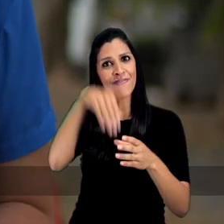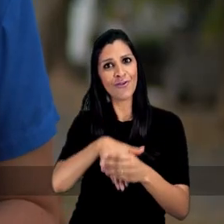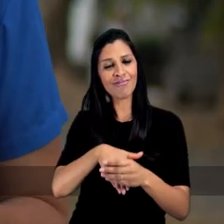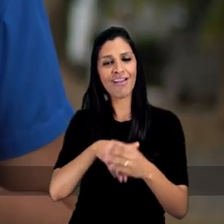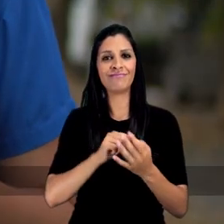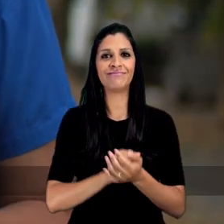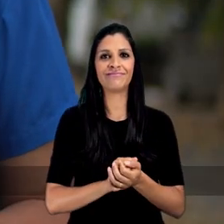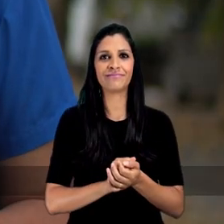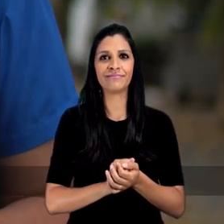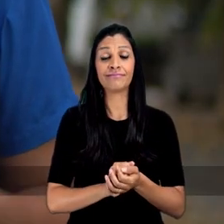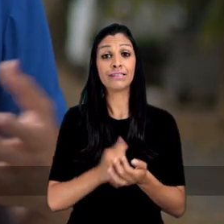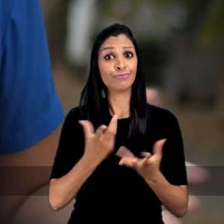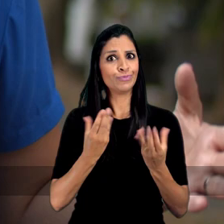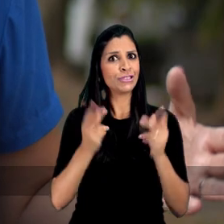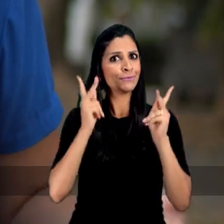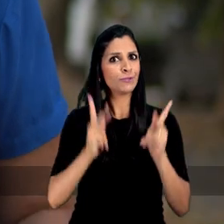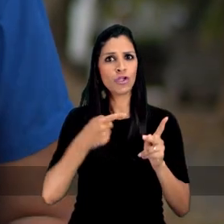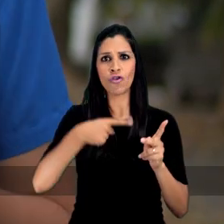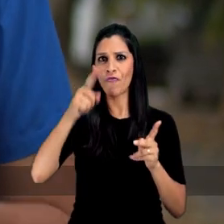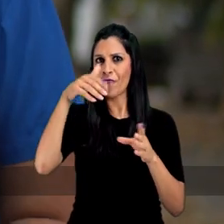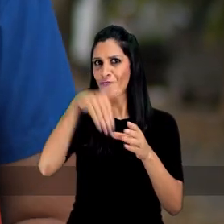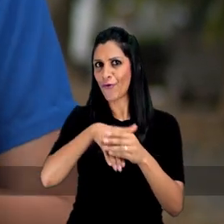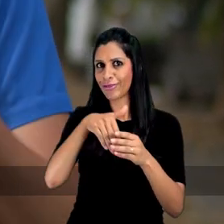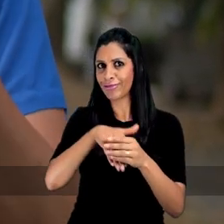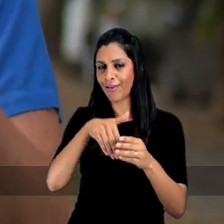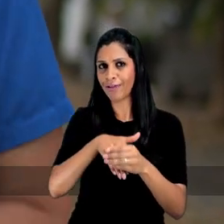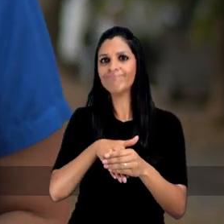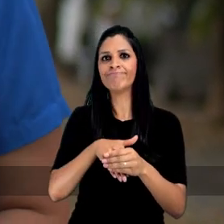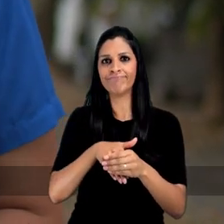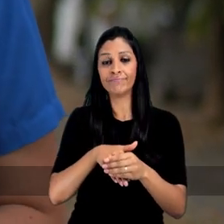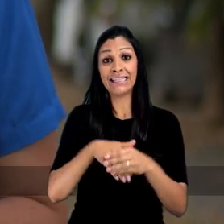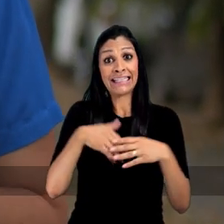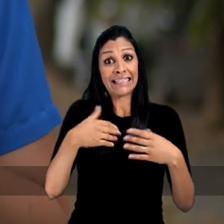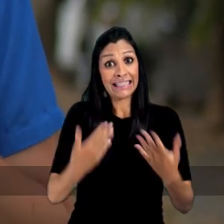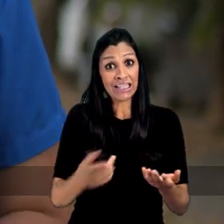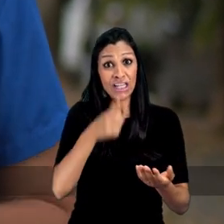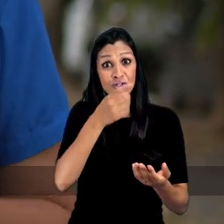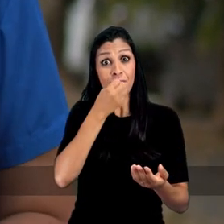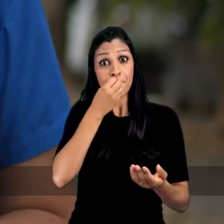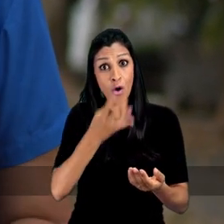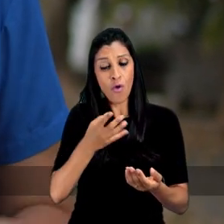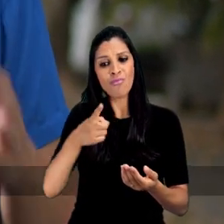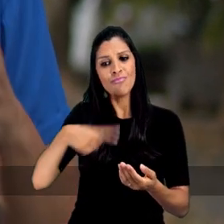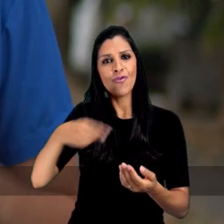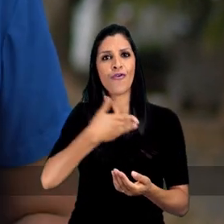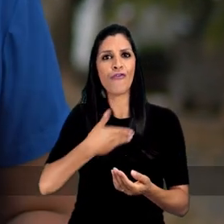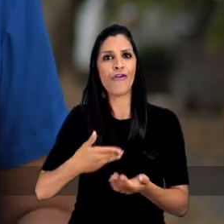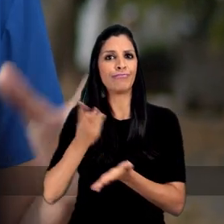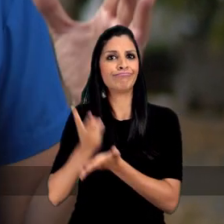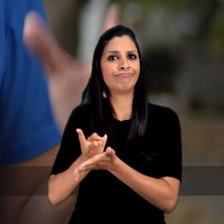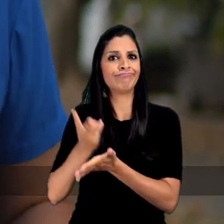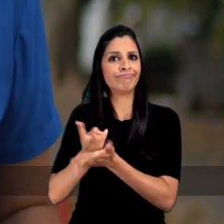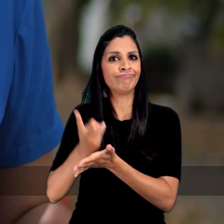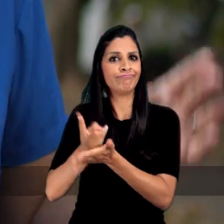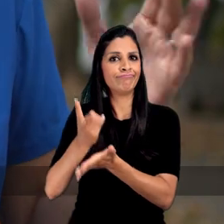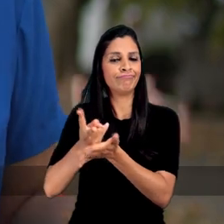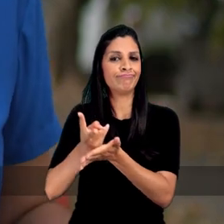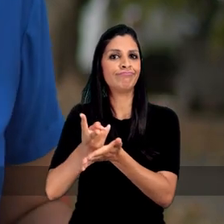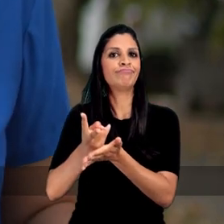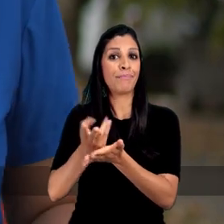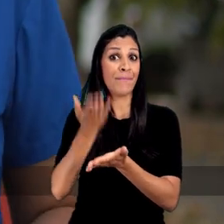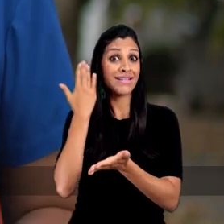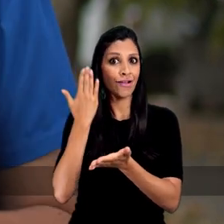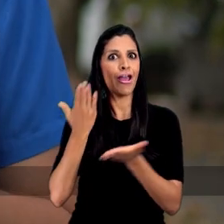isso, tu tens que votar. Nós tivemos a maior abstenção da nossa história. E isso só é bom para os mesmos que governaram